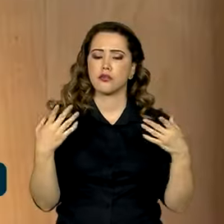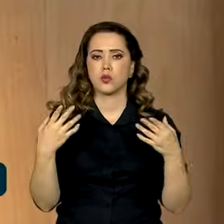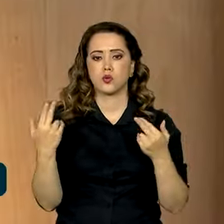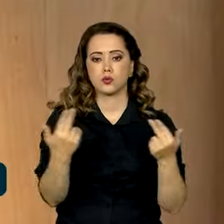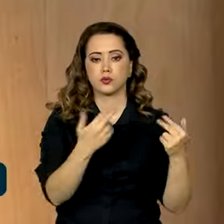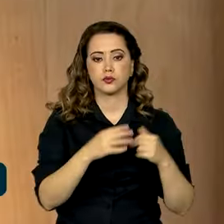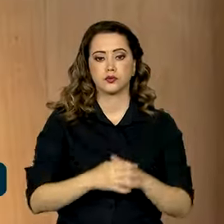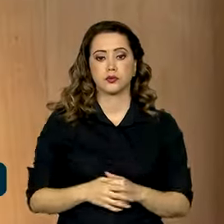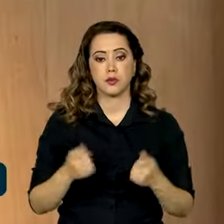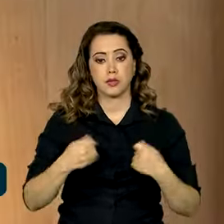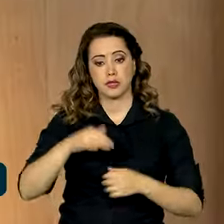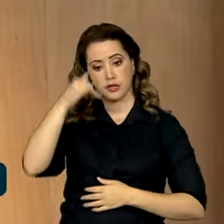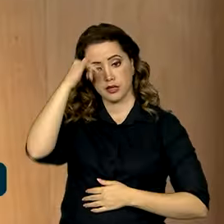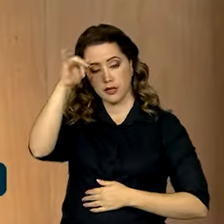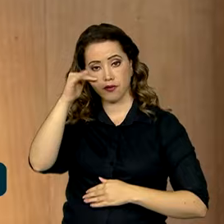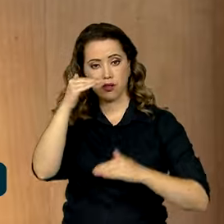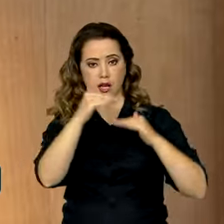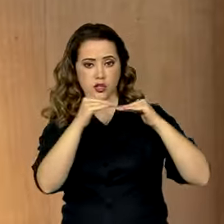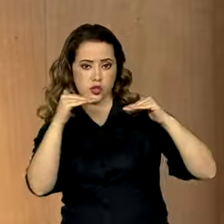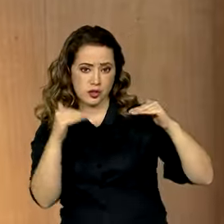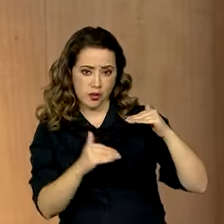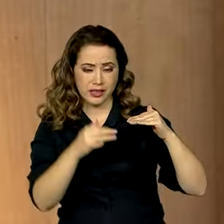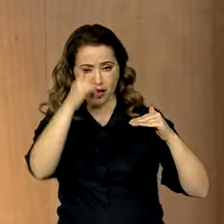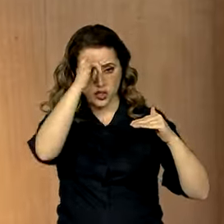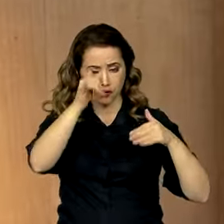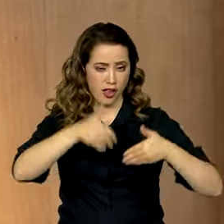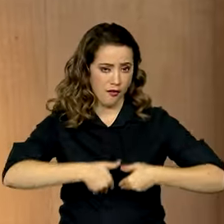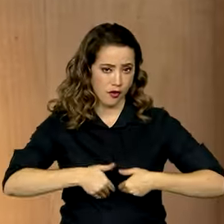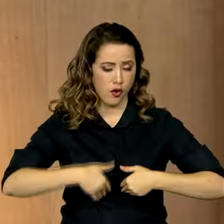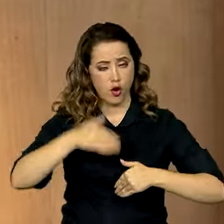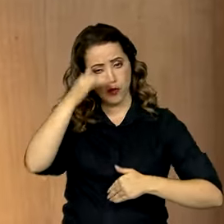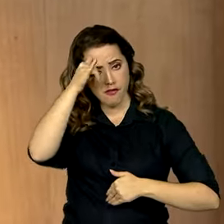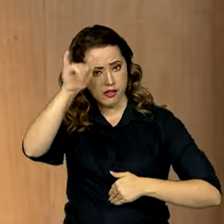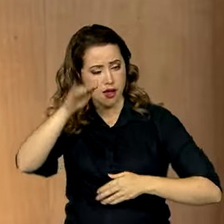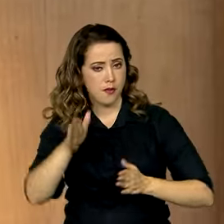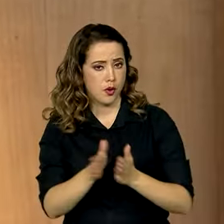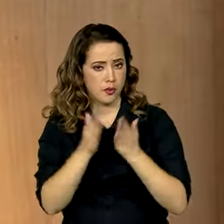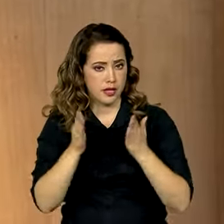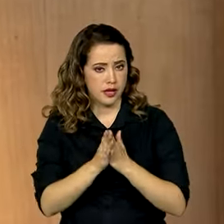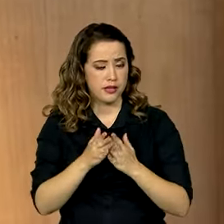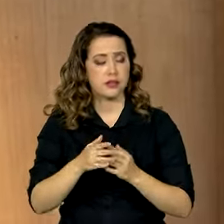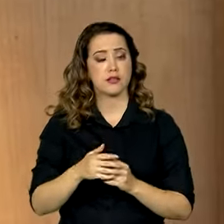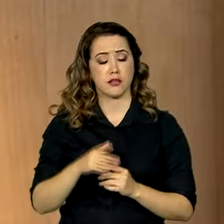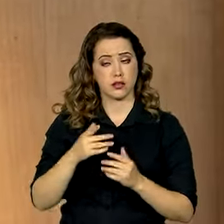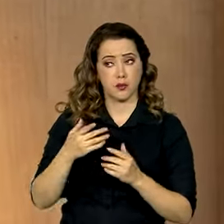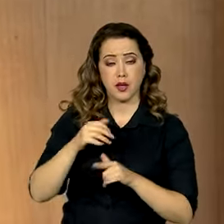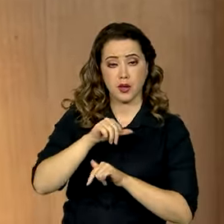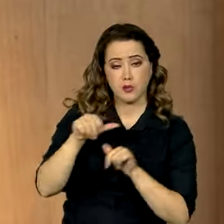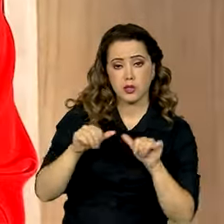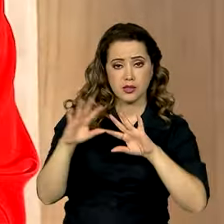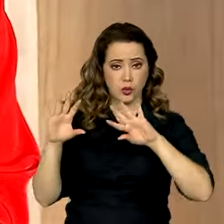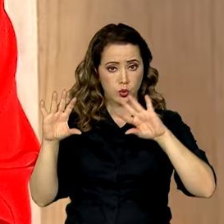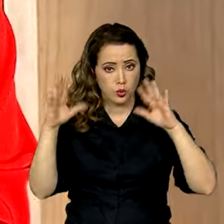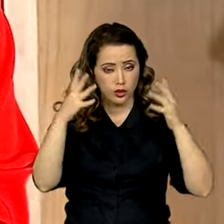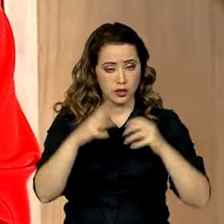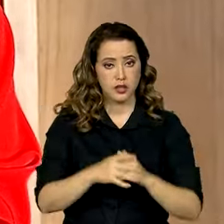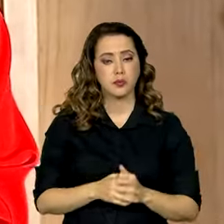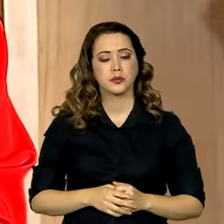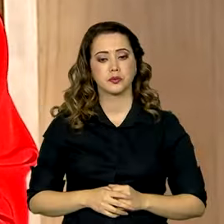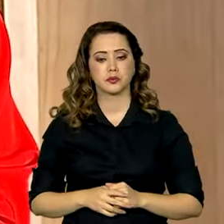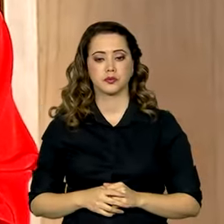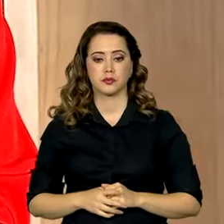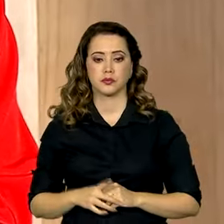Combate às desigualdades, à fome e à pobreza, o enfrentamento aos desafios da mudança climática e à governança mundial. A